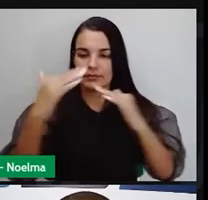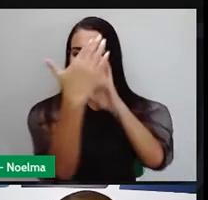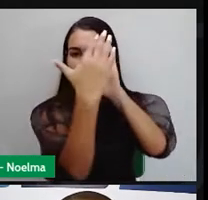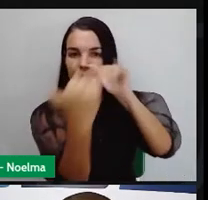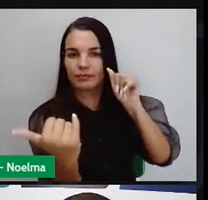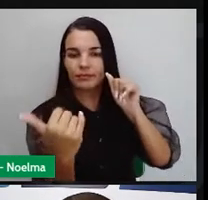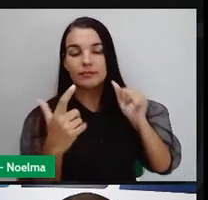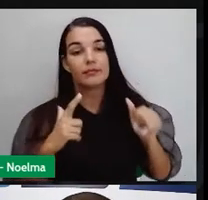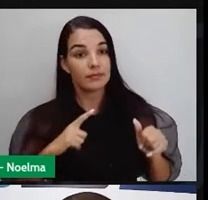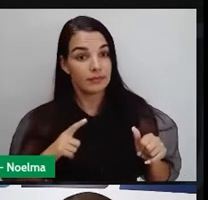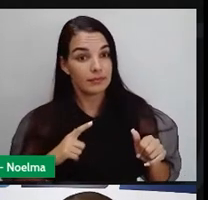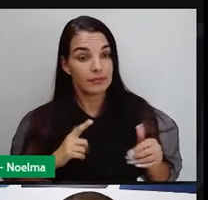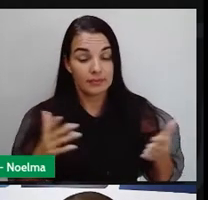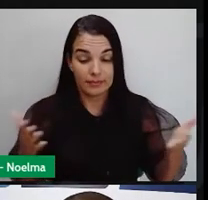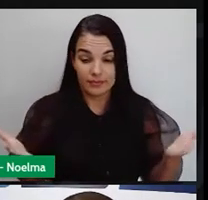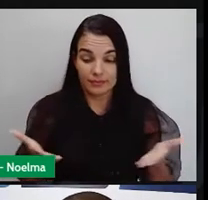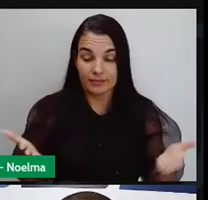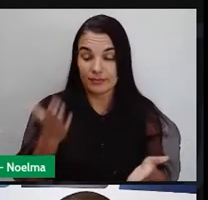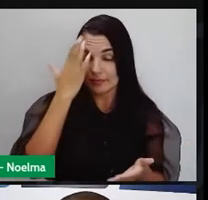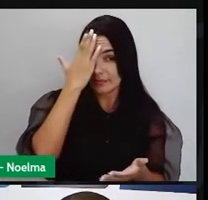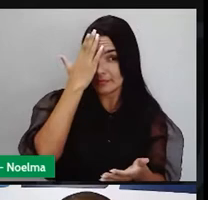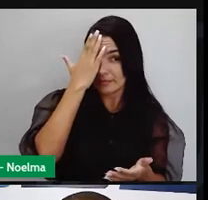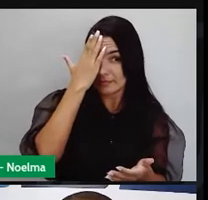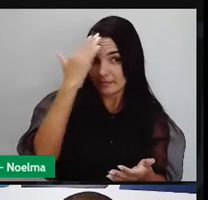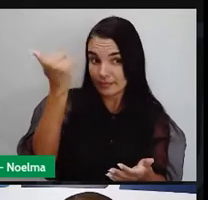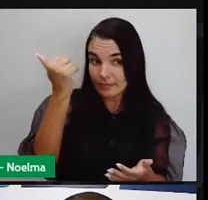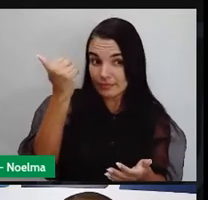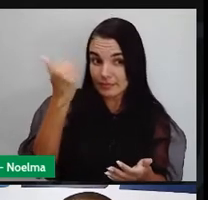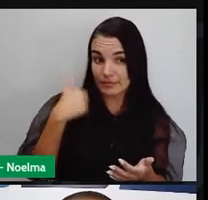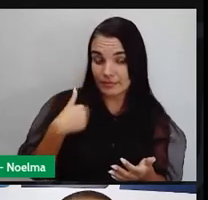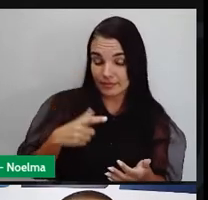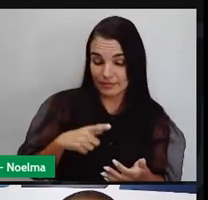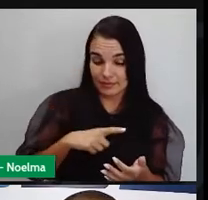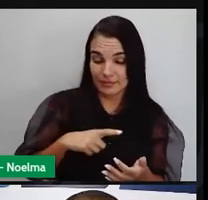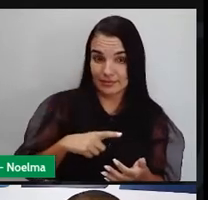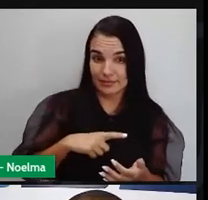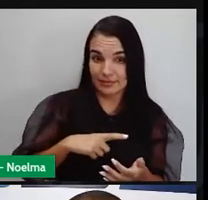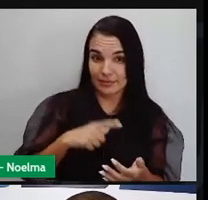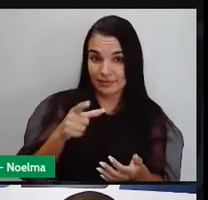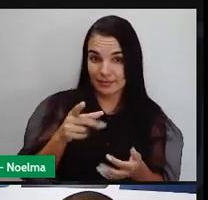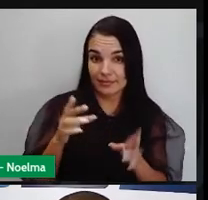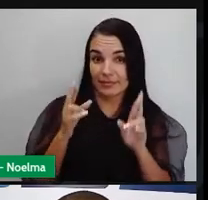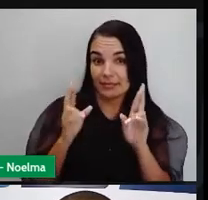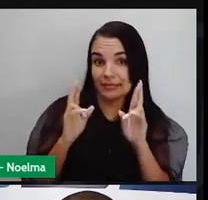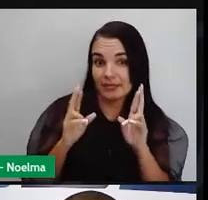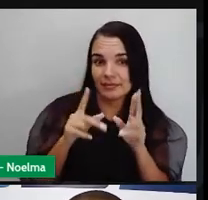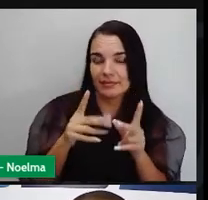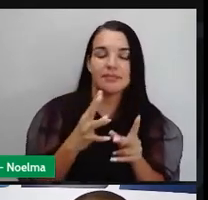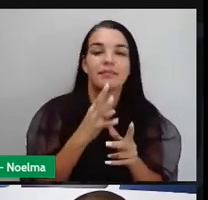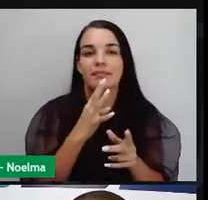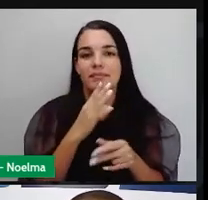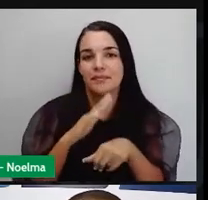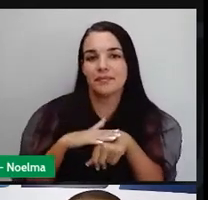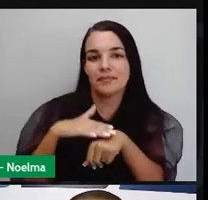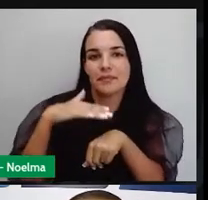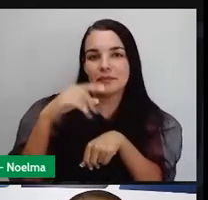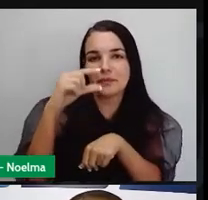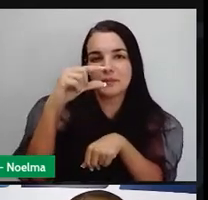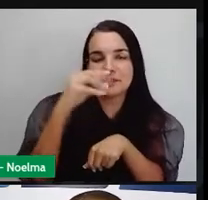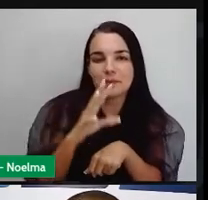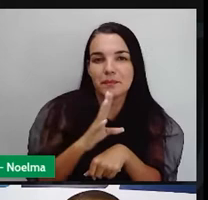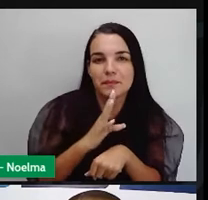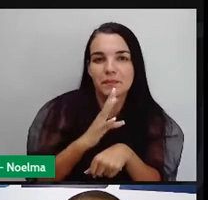sabe. E hoje, se eu tiver sucesso, vocês vão conhecer um pouquinho mais do Egito,